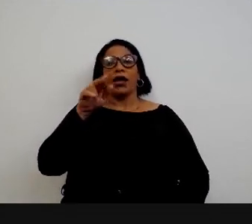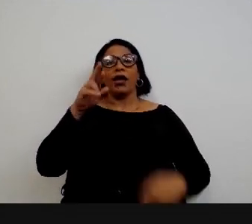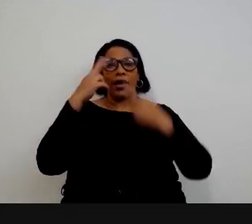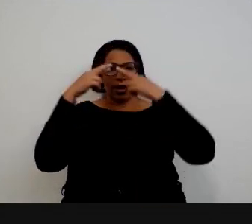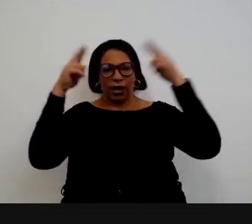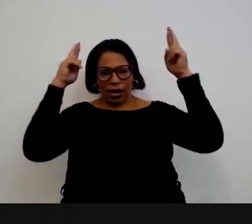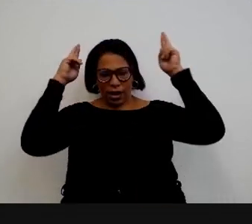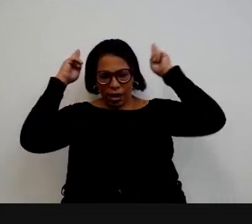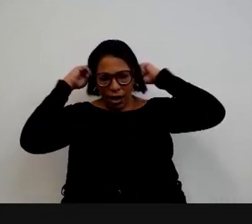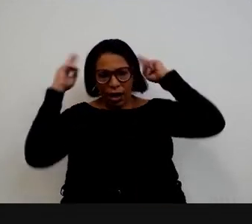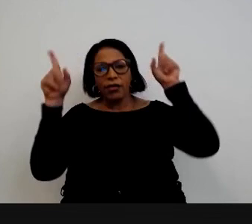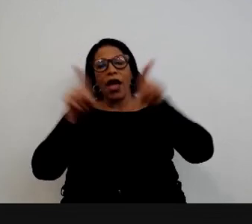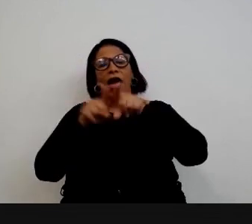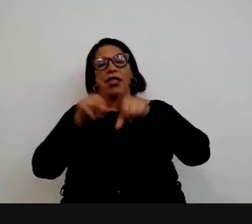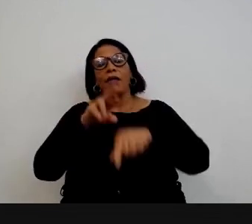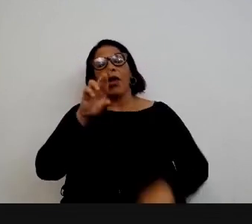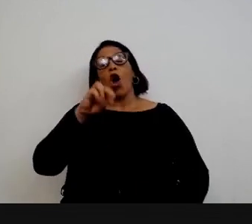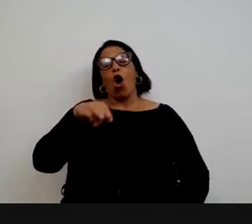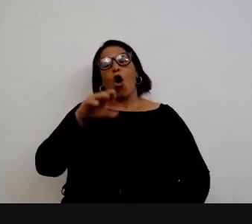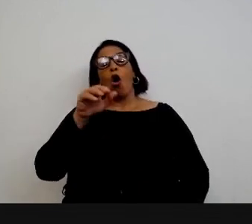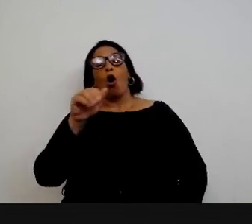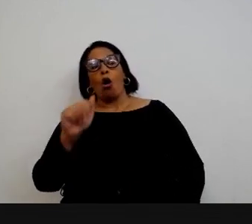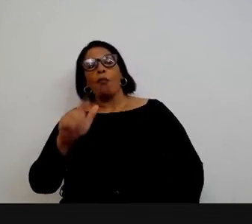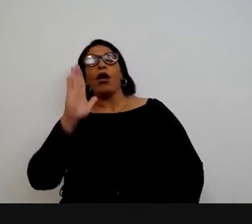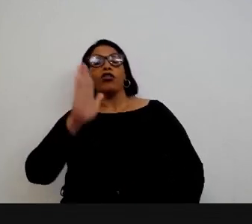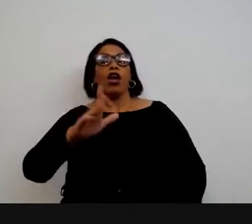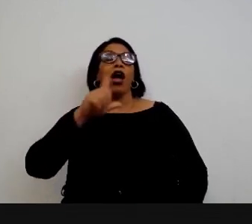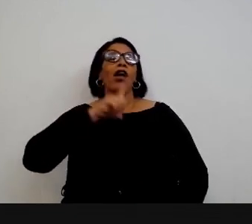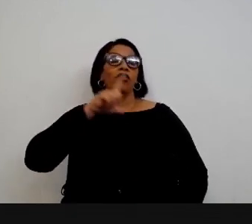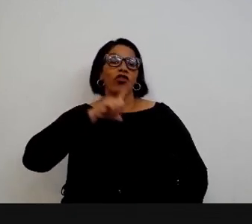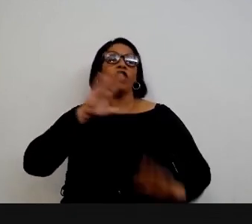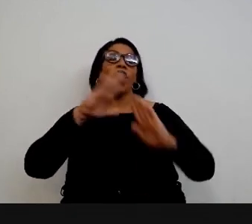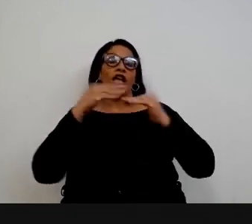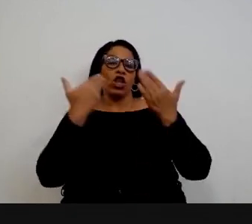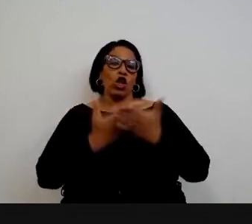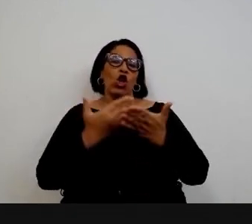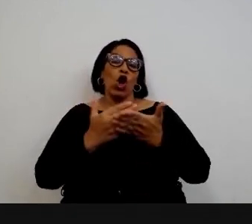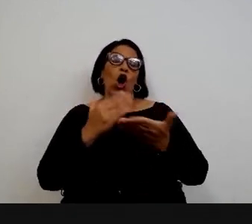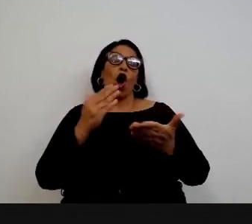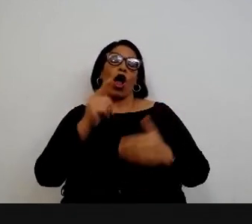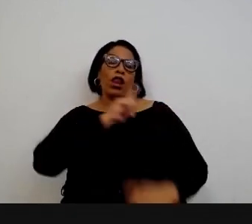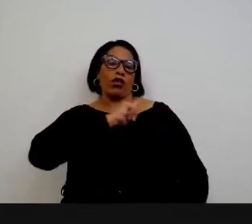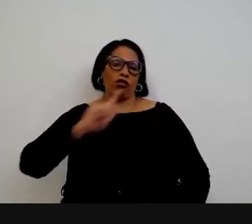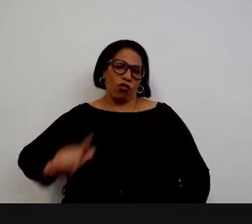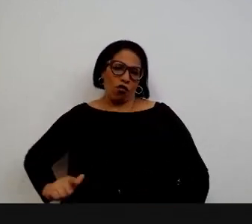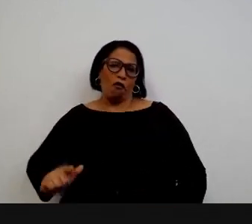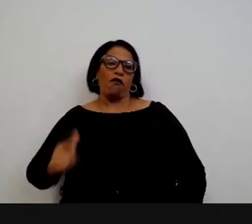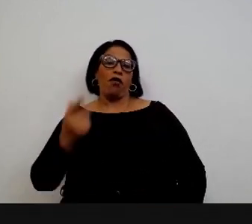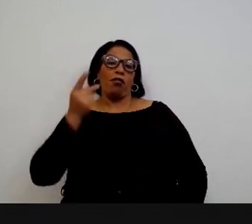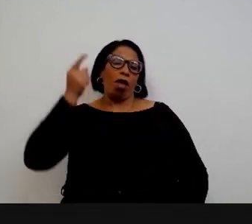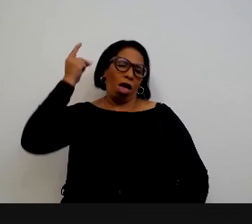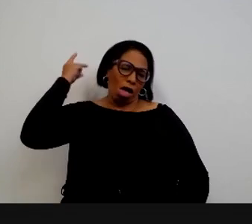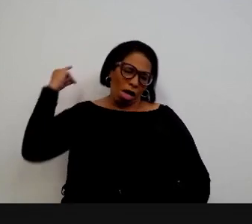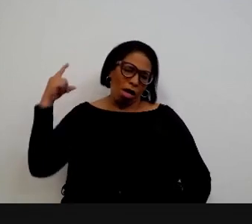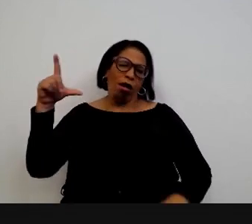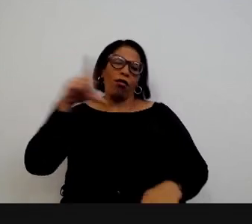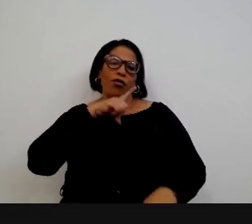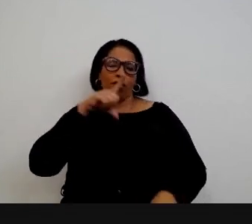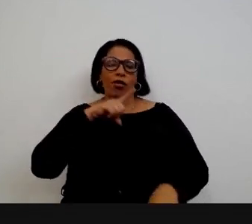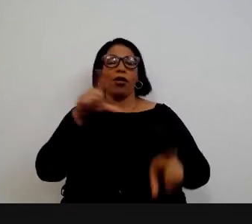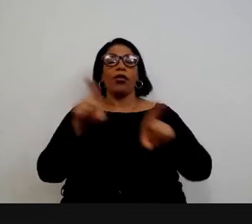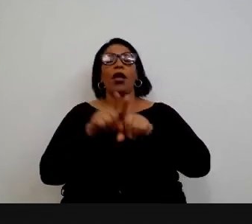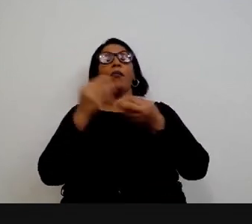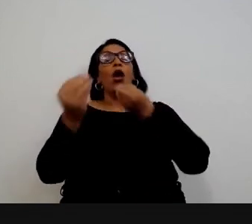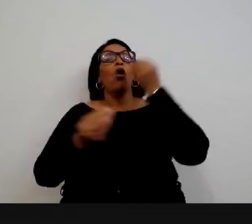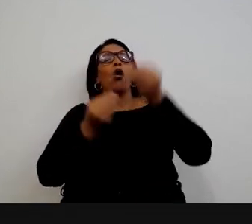aspectos diferencia as iniciativas mais recentes dessa experiência de formação para o exercício de serviço público em